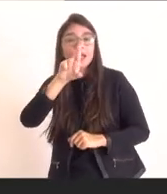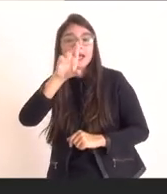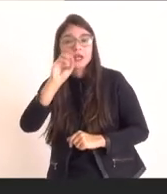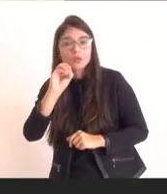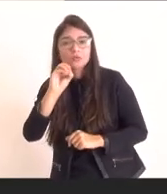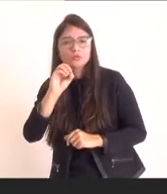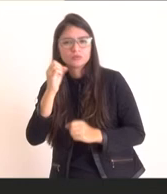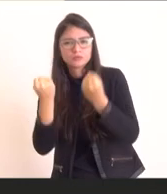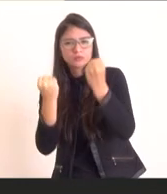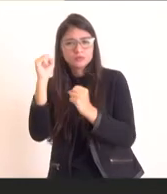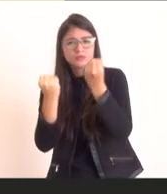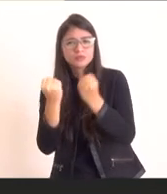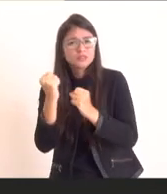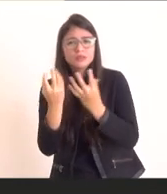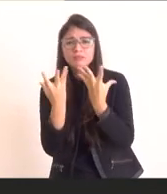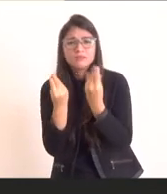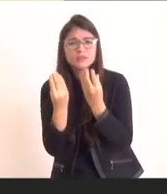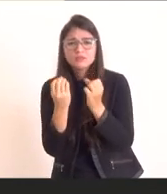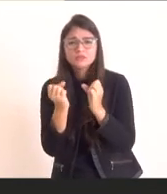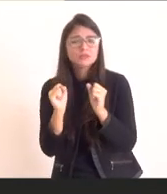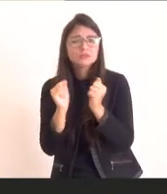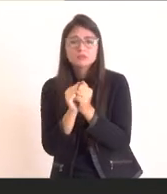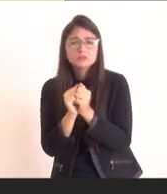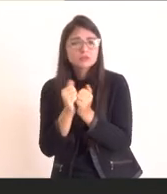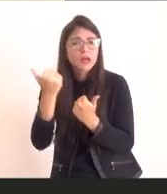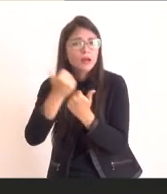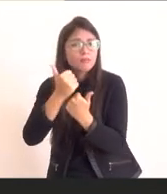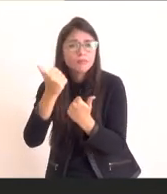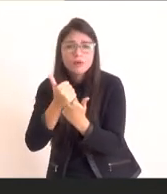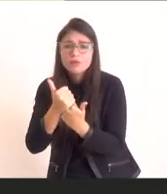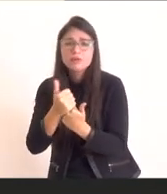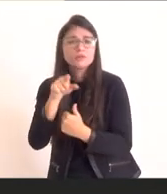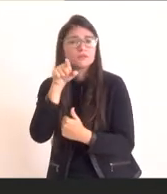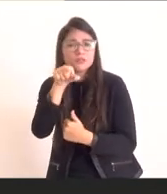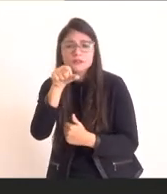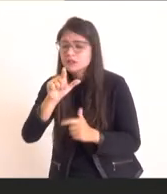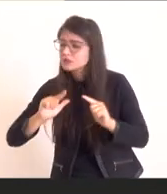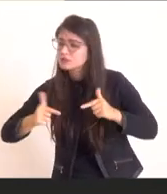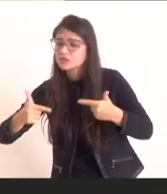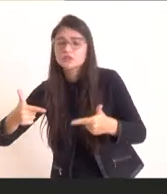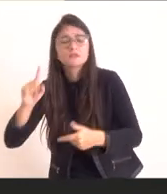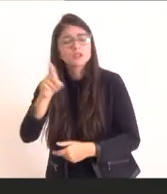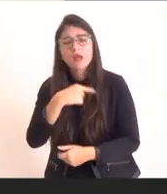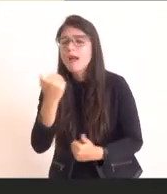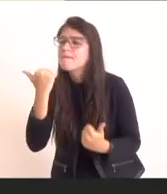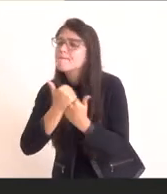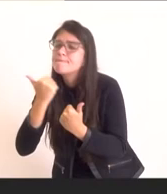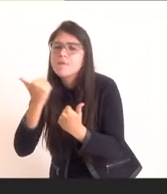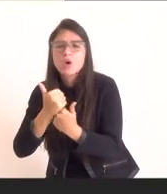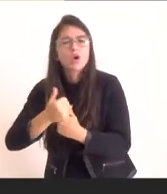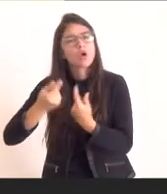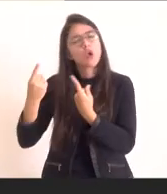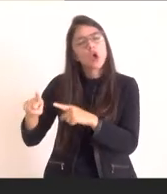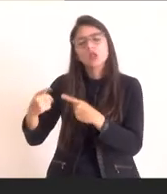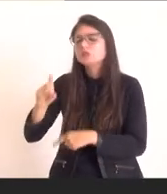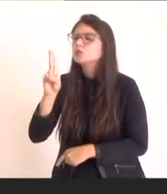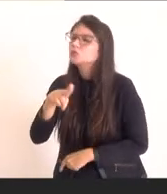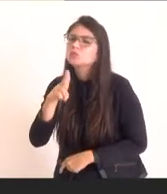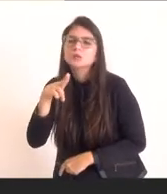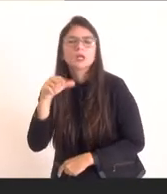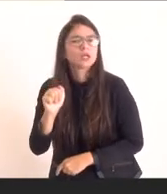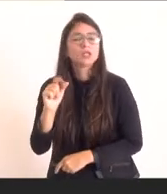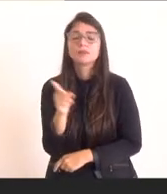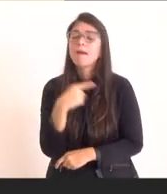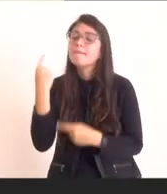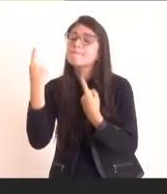apoiando essa iniciativa tua e as forças produtivas, de uma maneira geral, também apoiam.